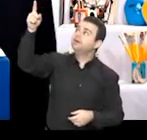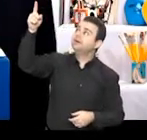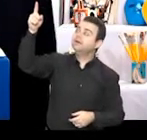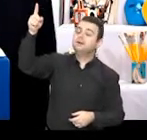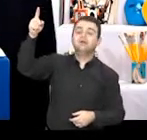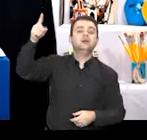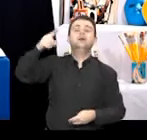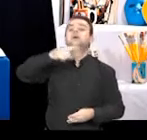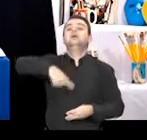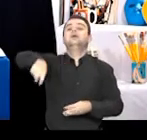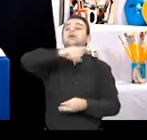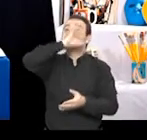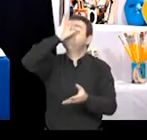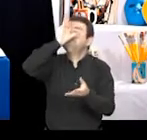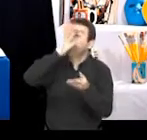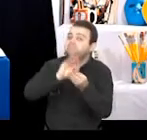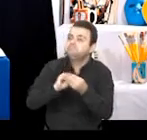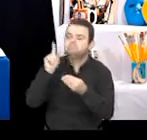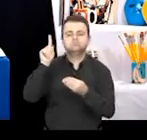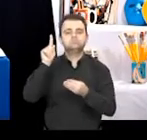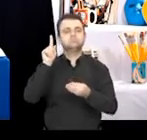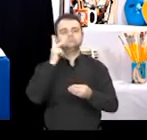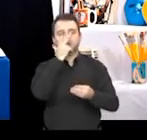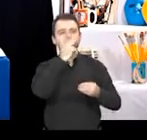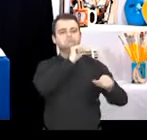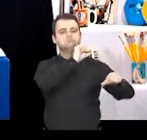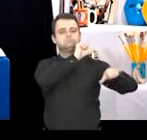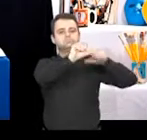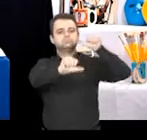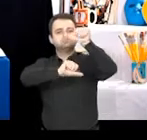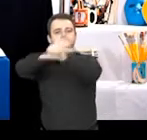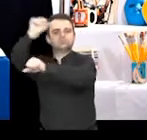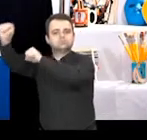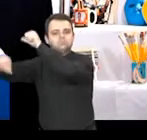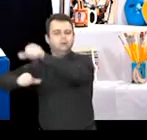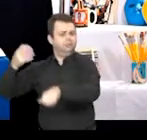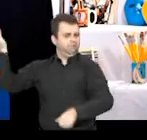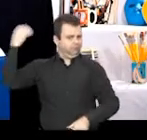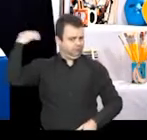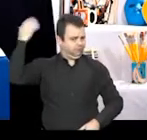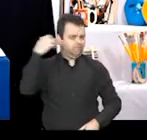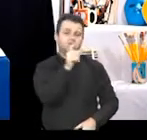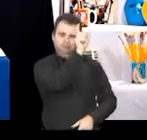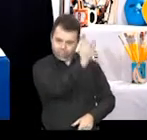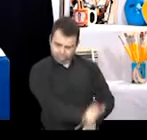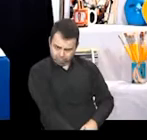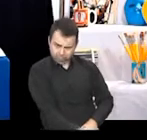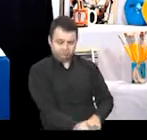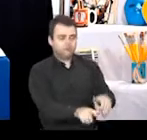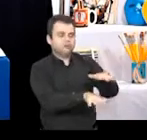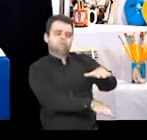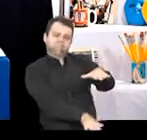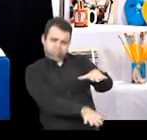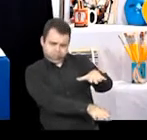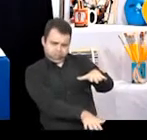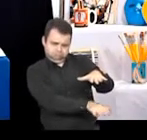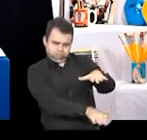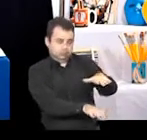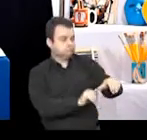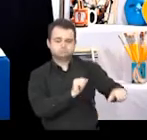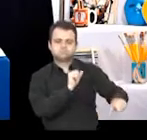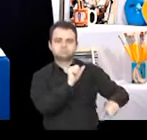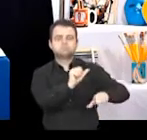golfe, ele está nos dizendo que alguma coisa mudou. A condição social do personagem agora é outra.